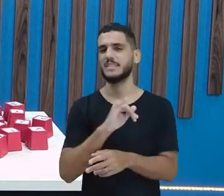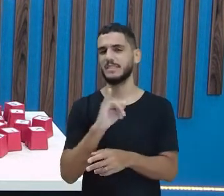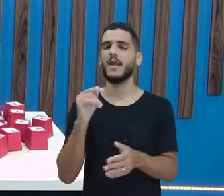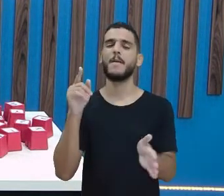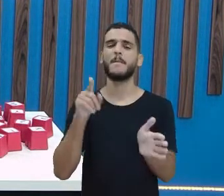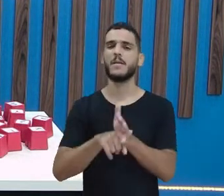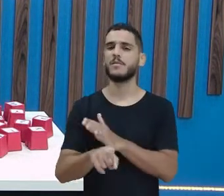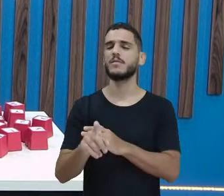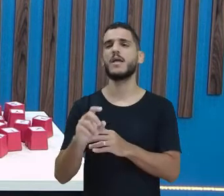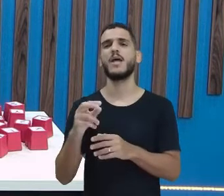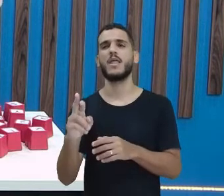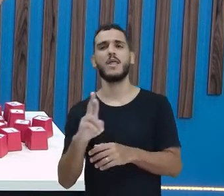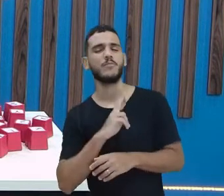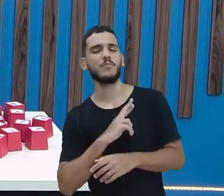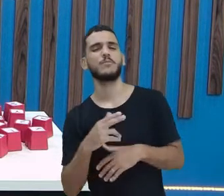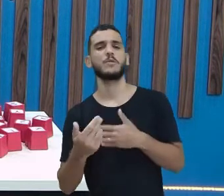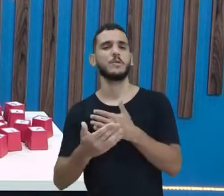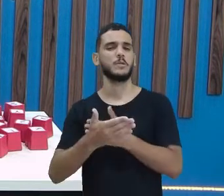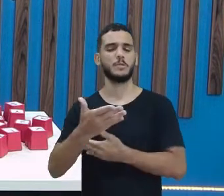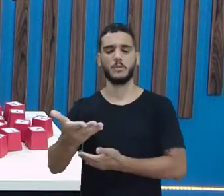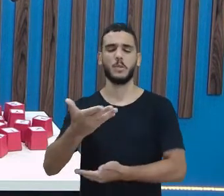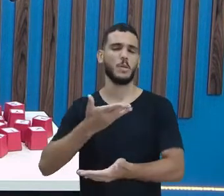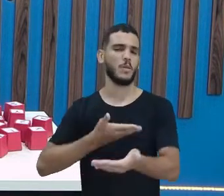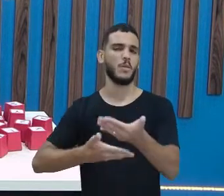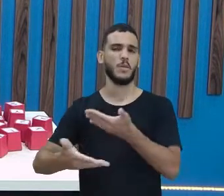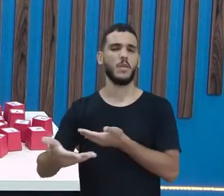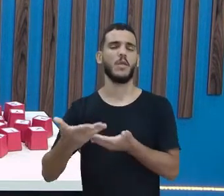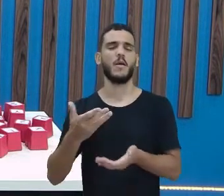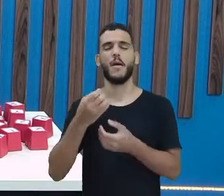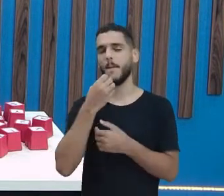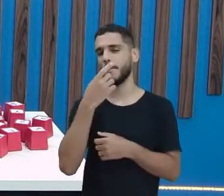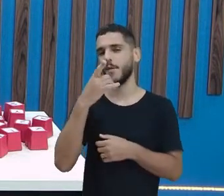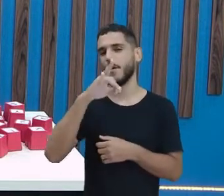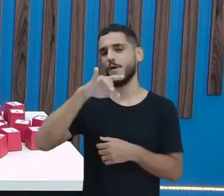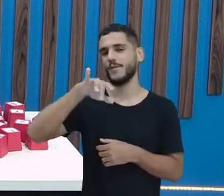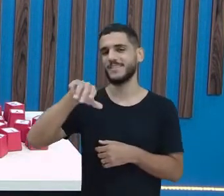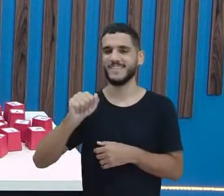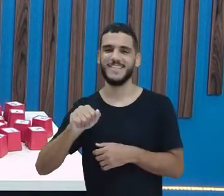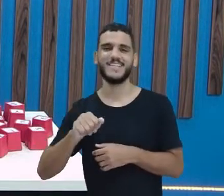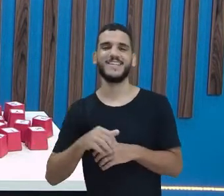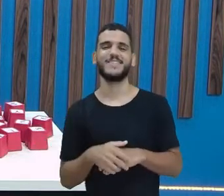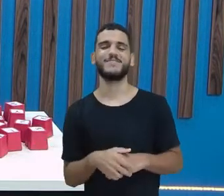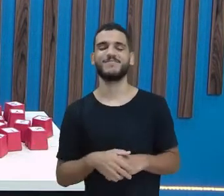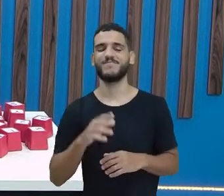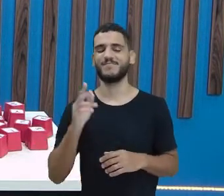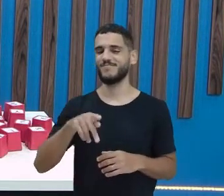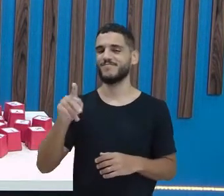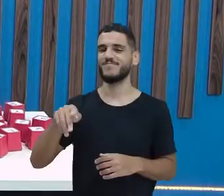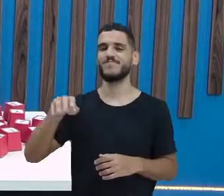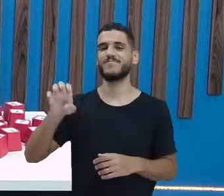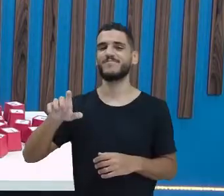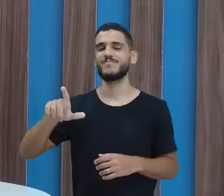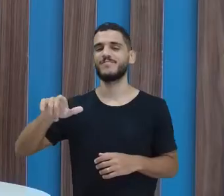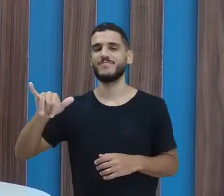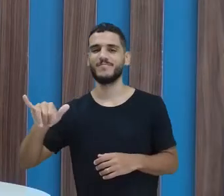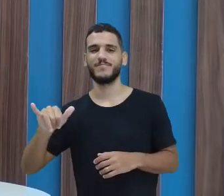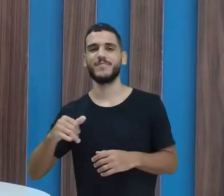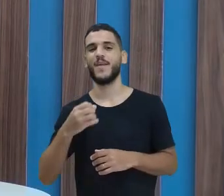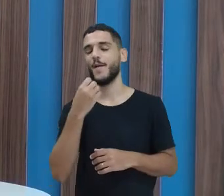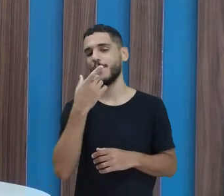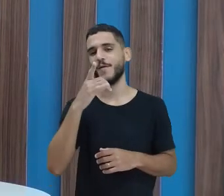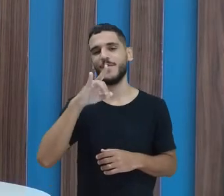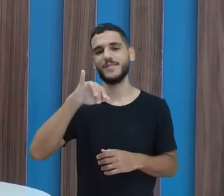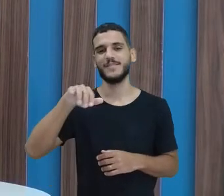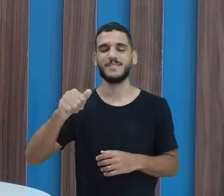perguntando, quem está respondendo e a gente vai dar um bom dia para ela. Vamos lá? Bom dia, professora Elie. Bom dia,